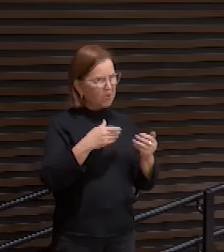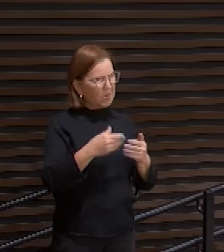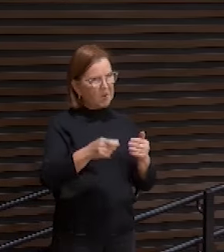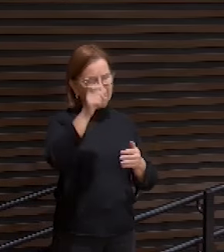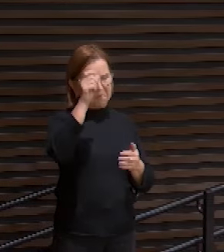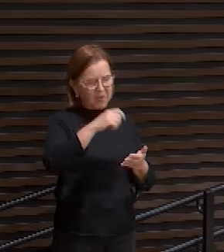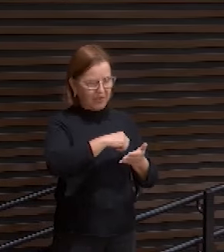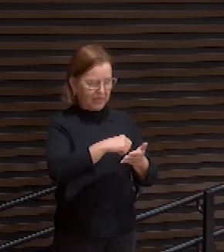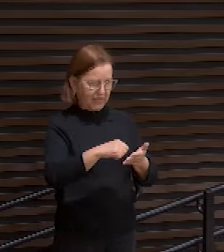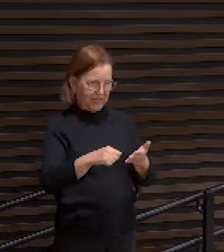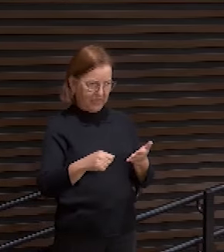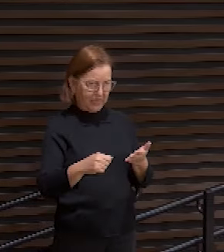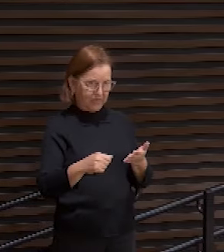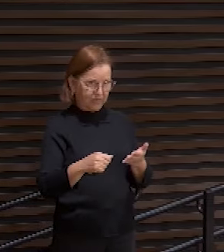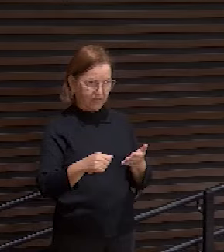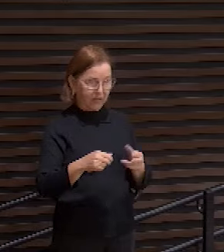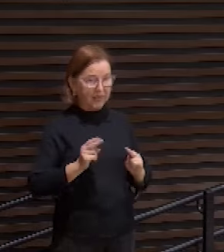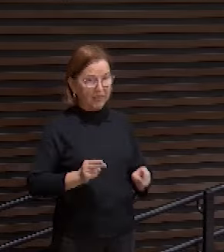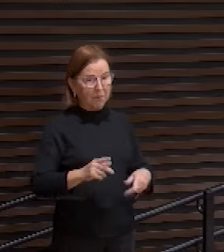acontece depois que a pessoa morreu.